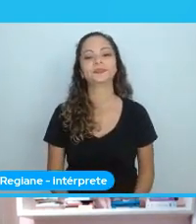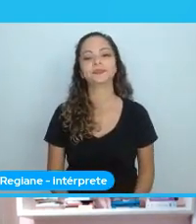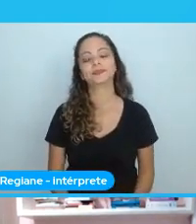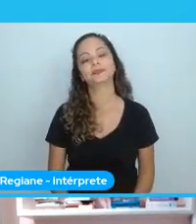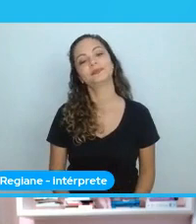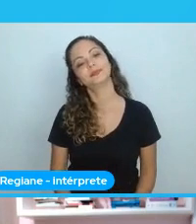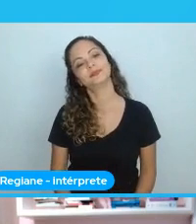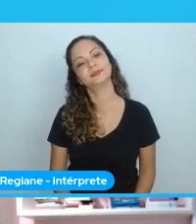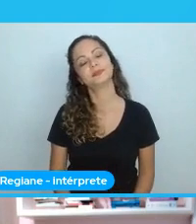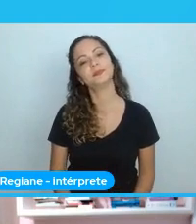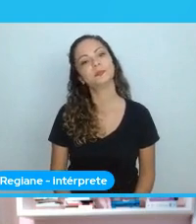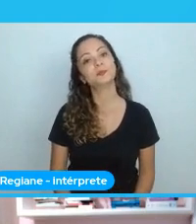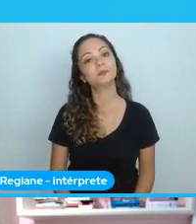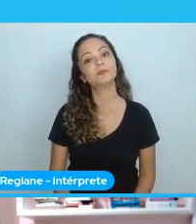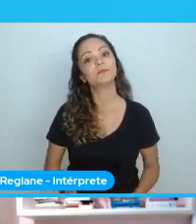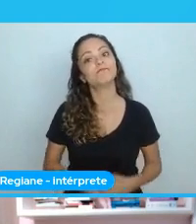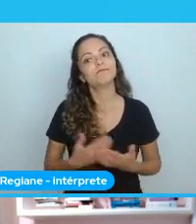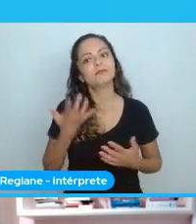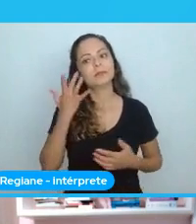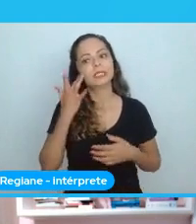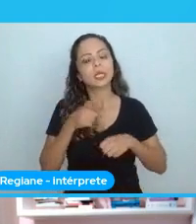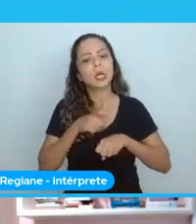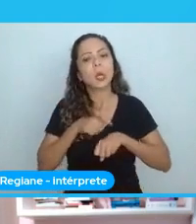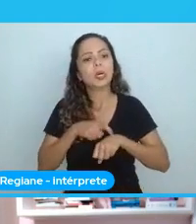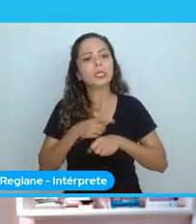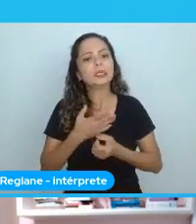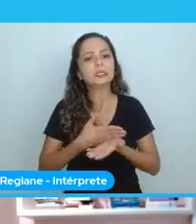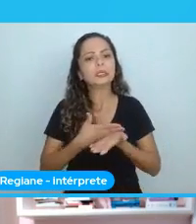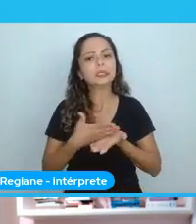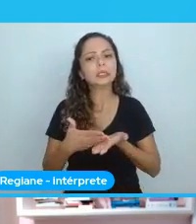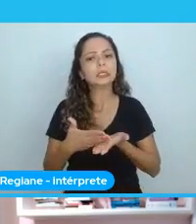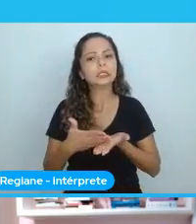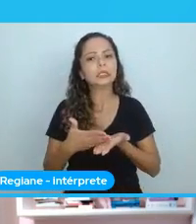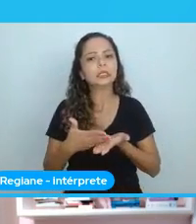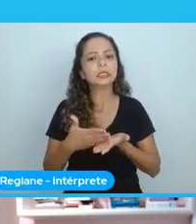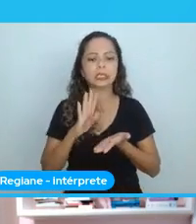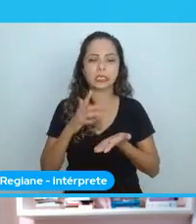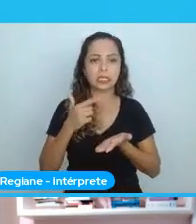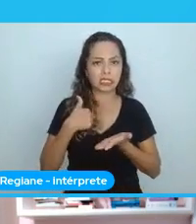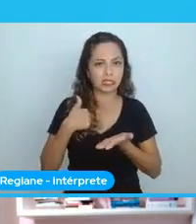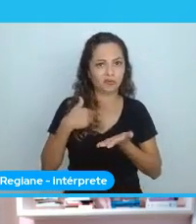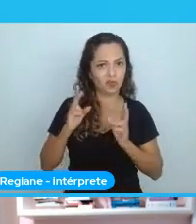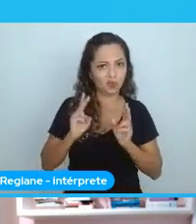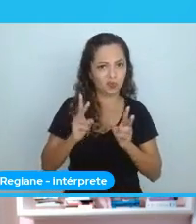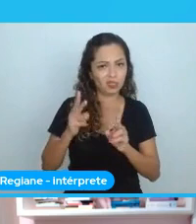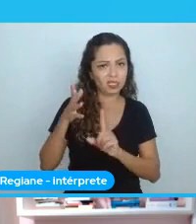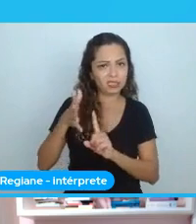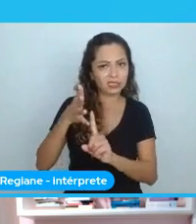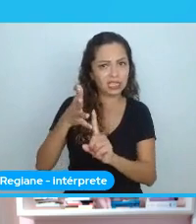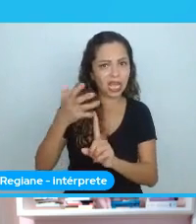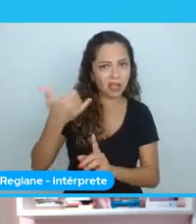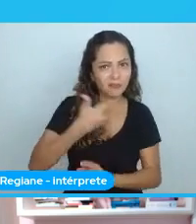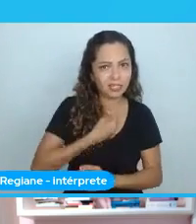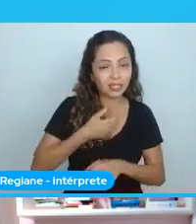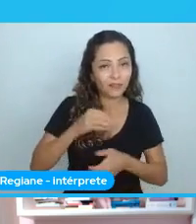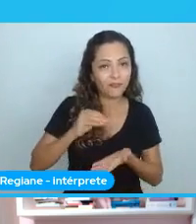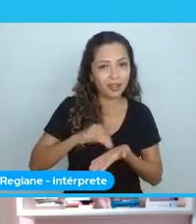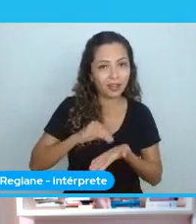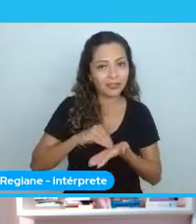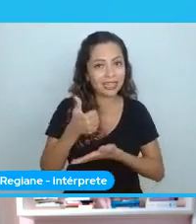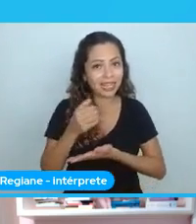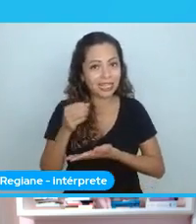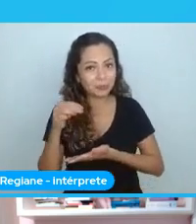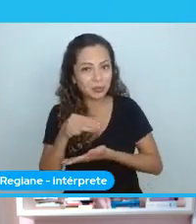E eu não sei de que horas começou, mas vou falando, vocês me avisam assim, falta 20 minutos, faltam 10 minutos,